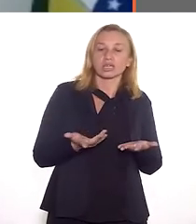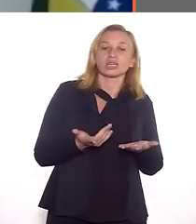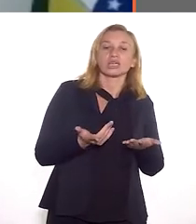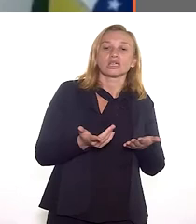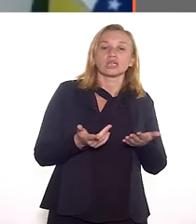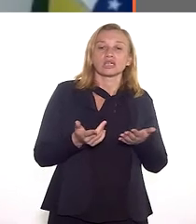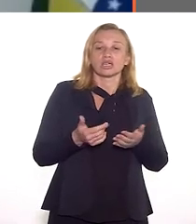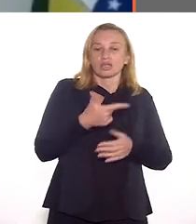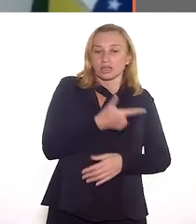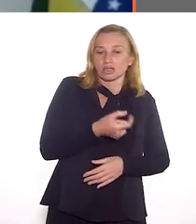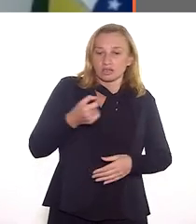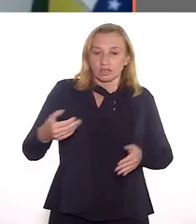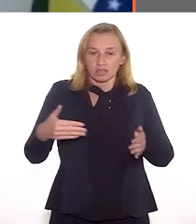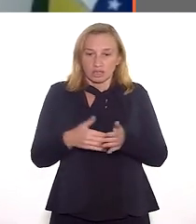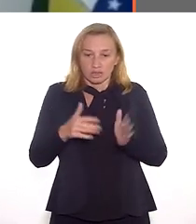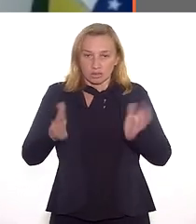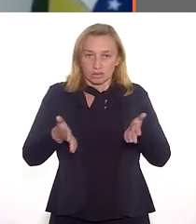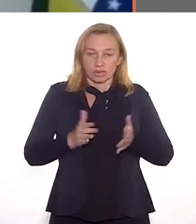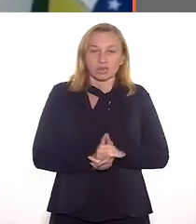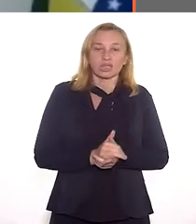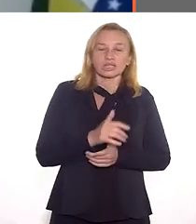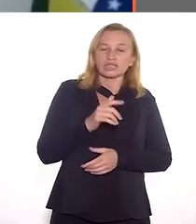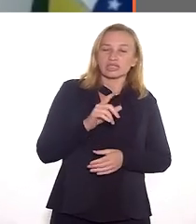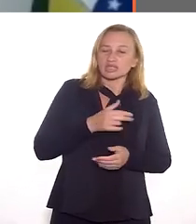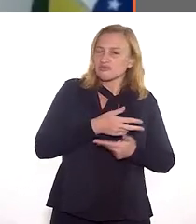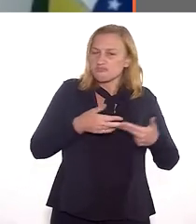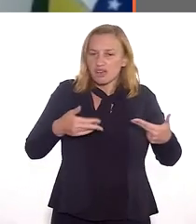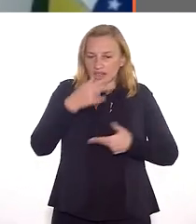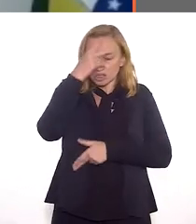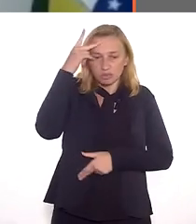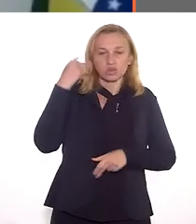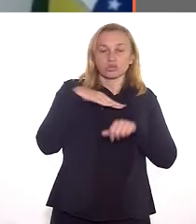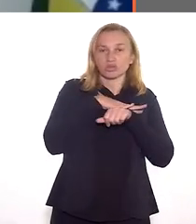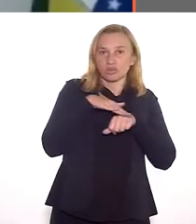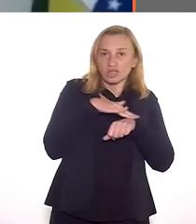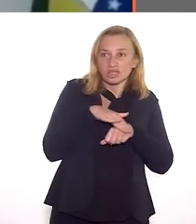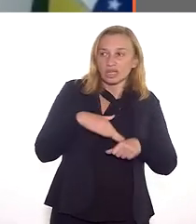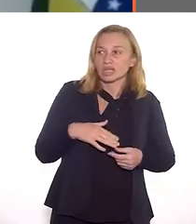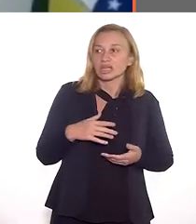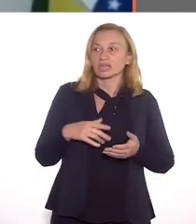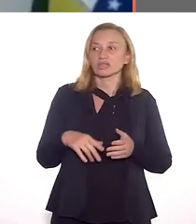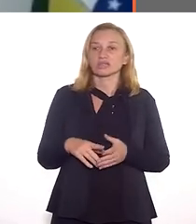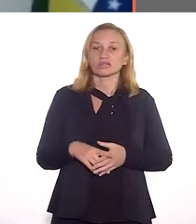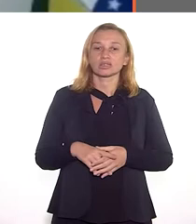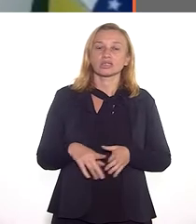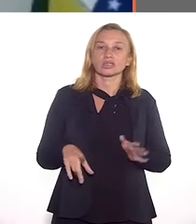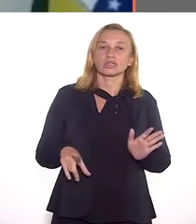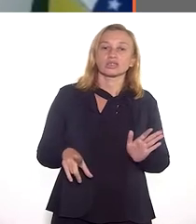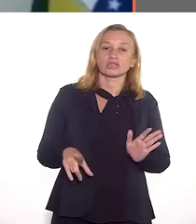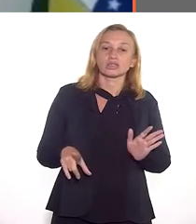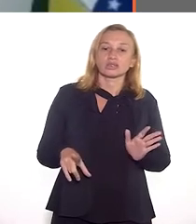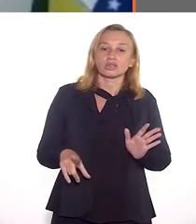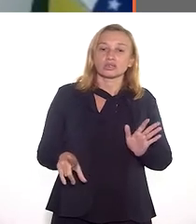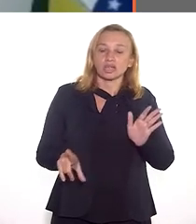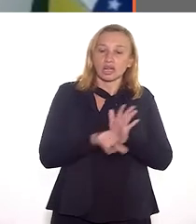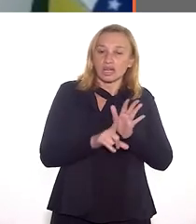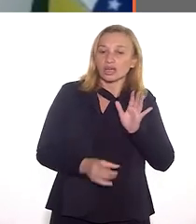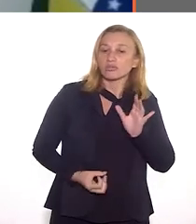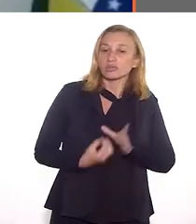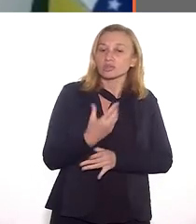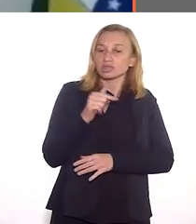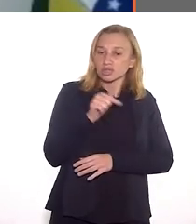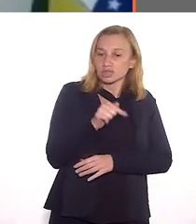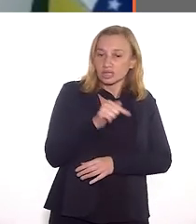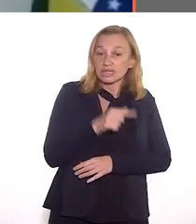tanto em 2020 quanto agora, nas edições de 2021, com centenas de pessoas. E a lei acabou sendo produto